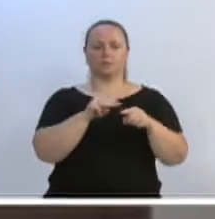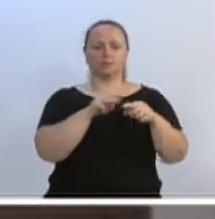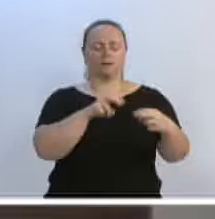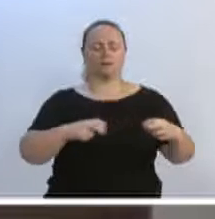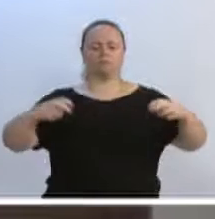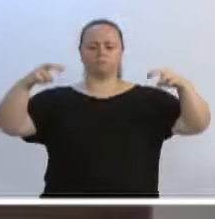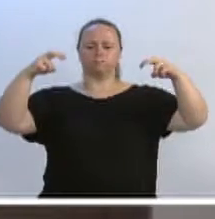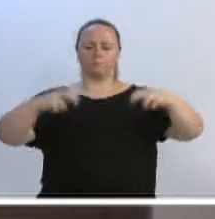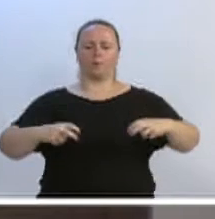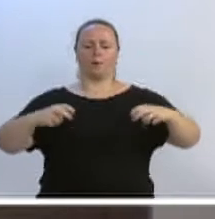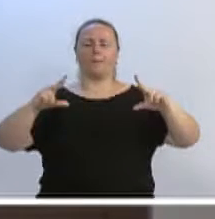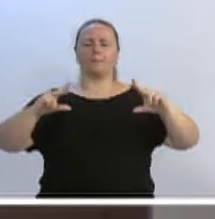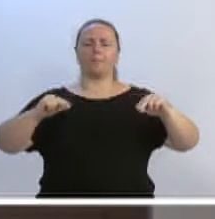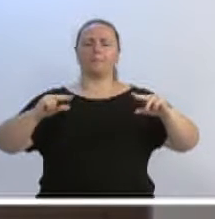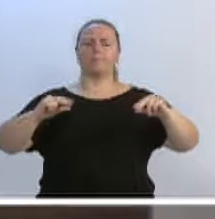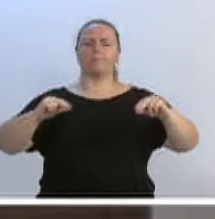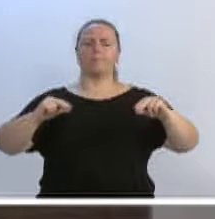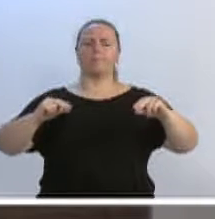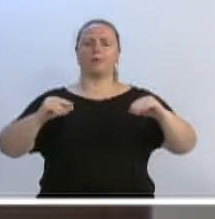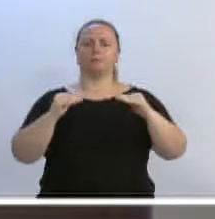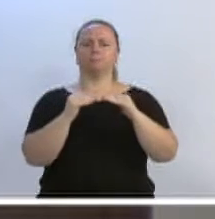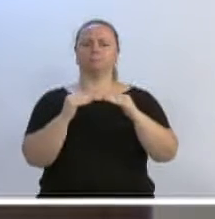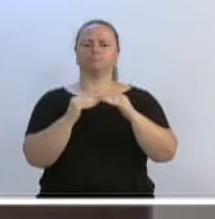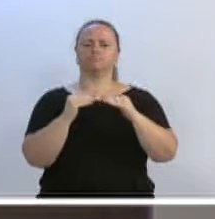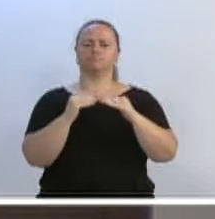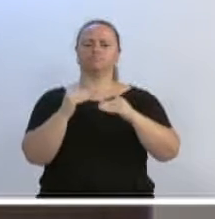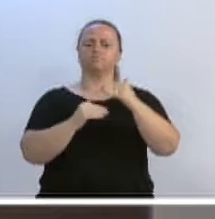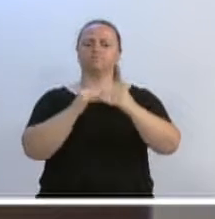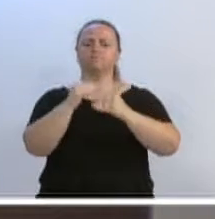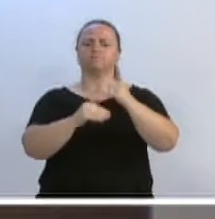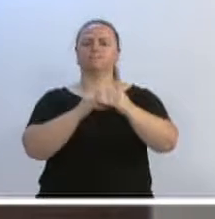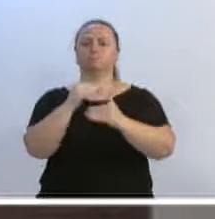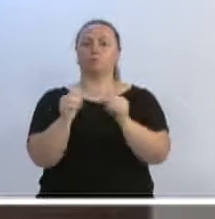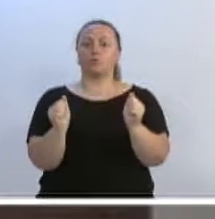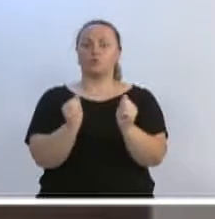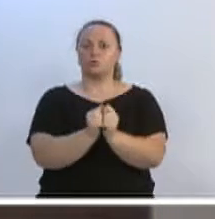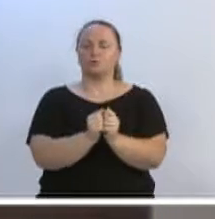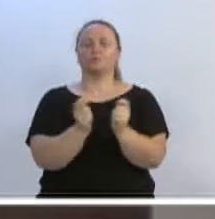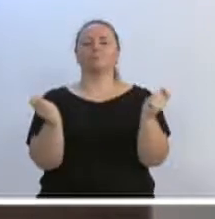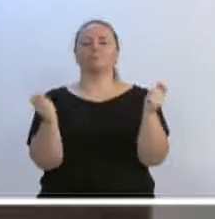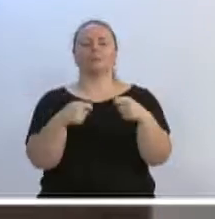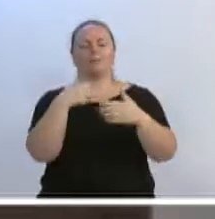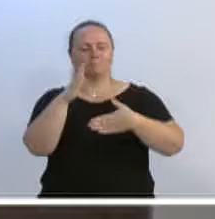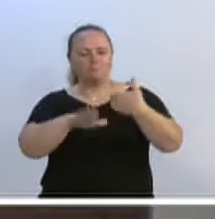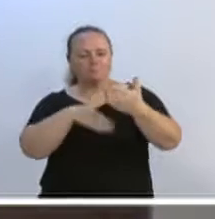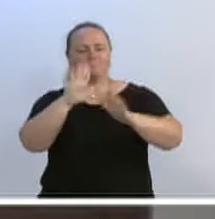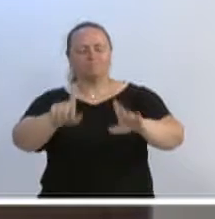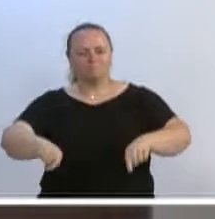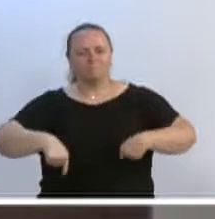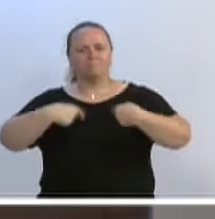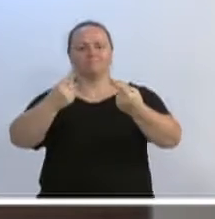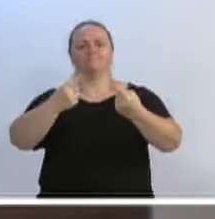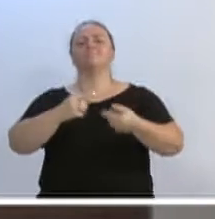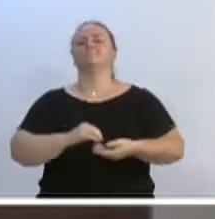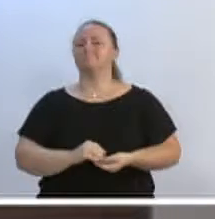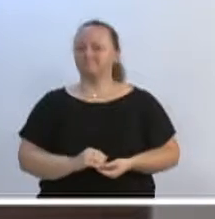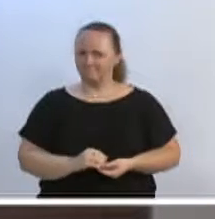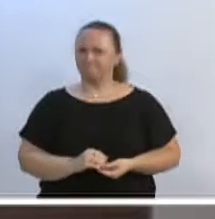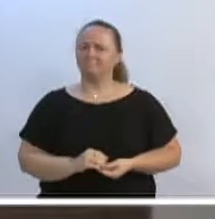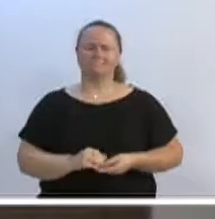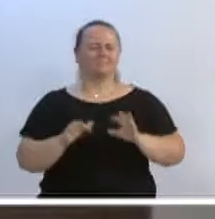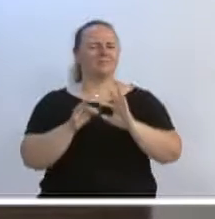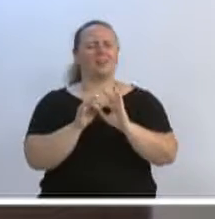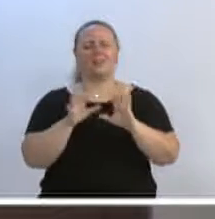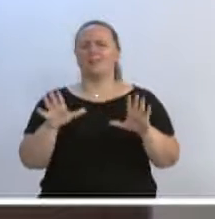conversam, e aqui nós não temos que divergir, nós temos que construir, e nós temos que construir isso, independente de questão partidária, independente de partido